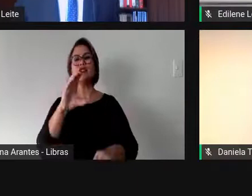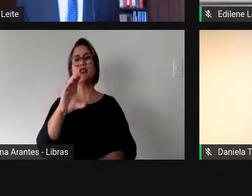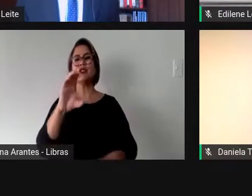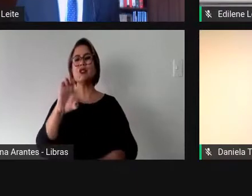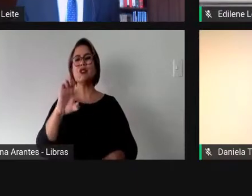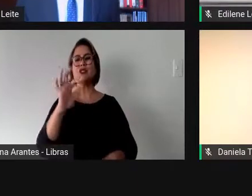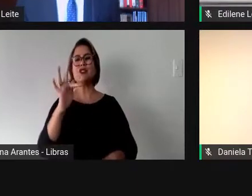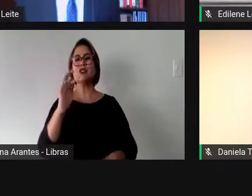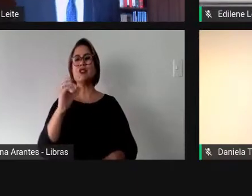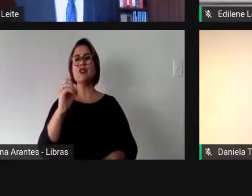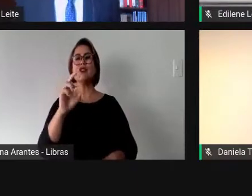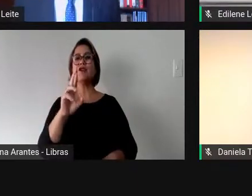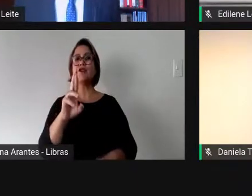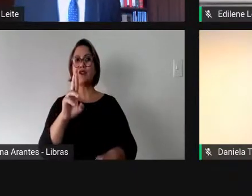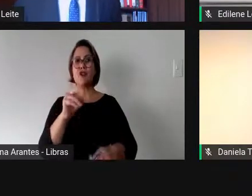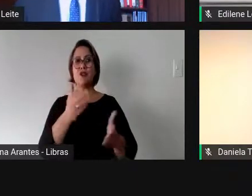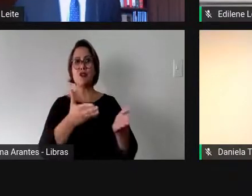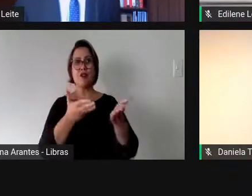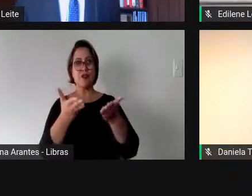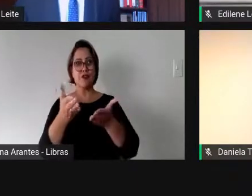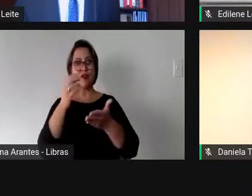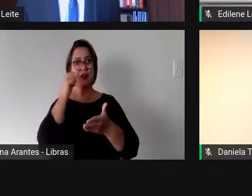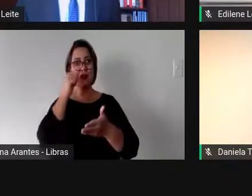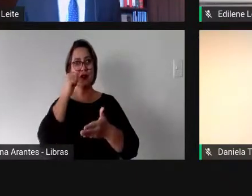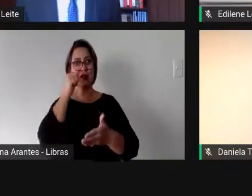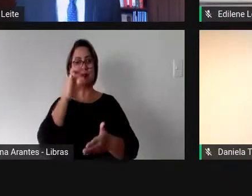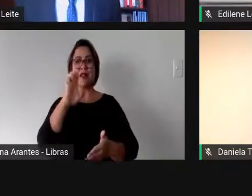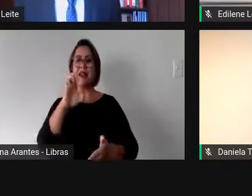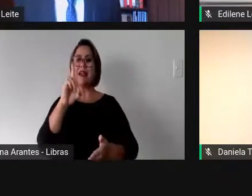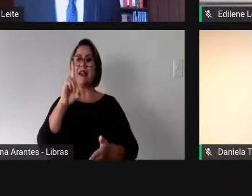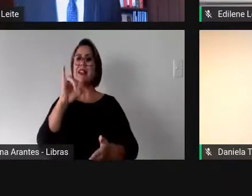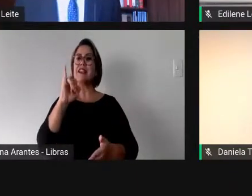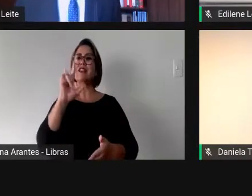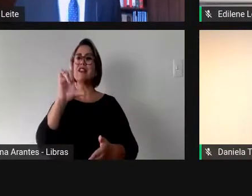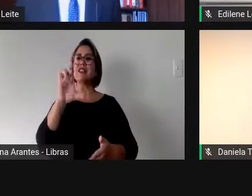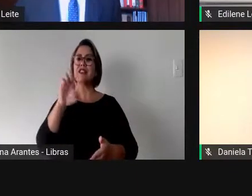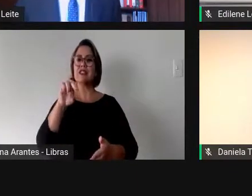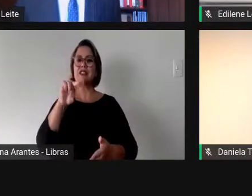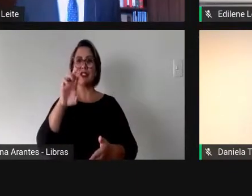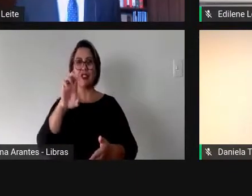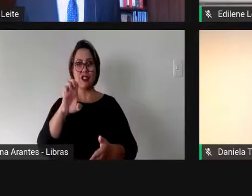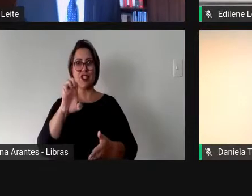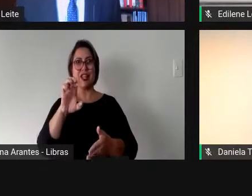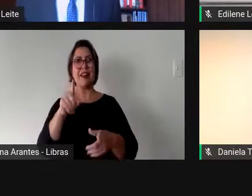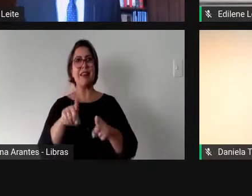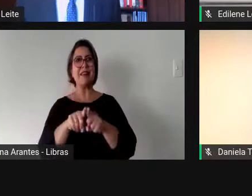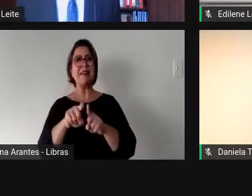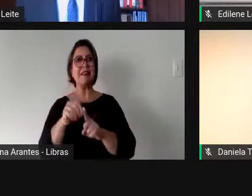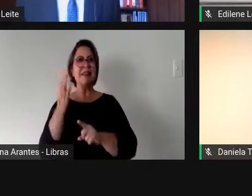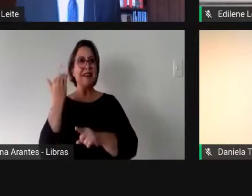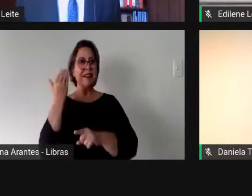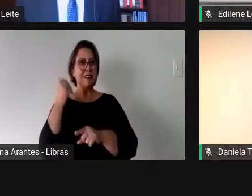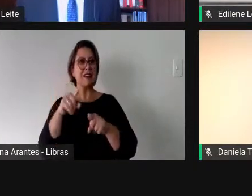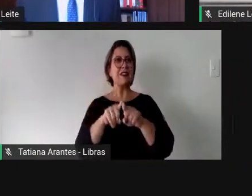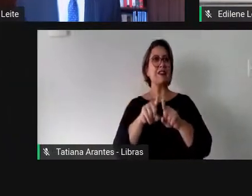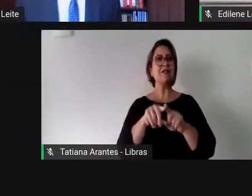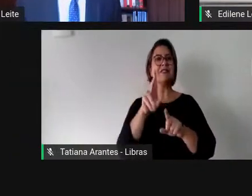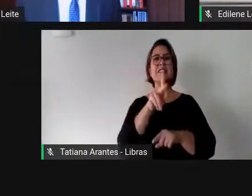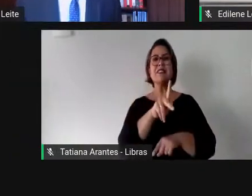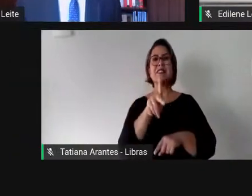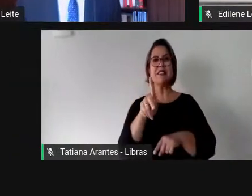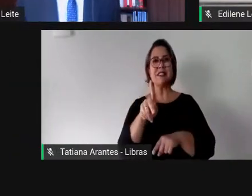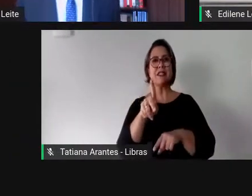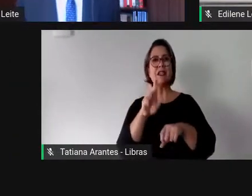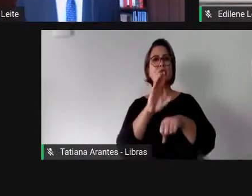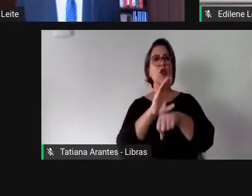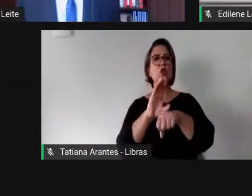recebe a doutora Edilene, que já esteve conosco no encontro anterior. A doutora Edilene é professora de cursos